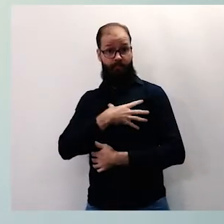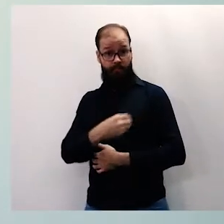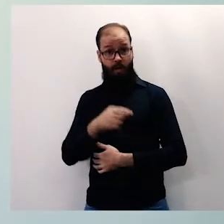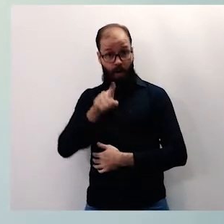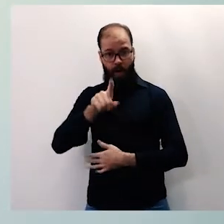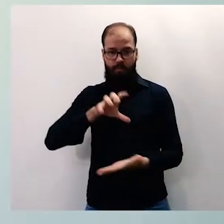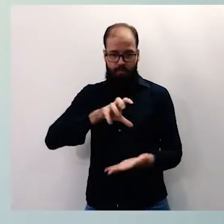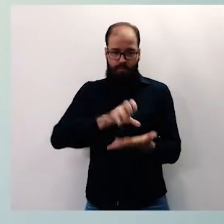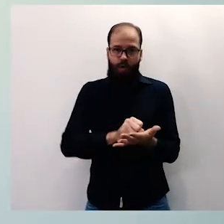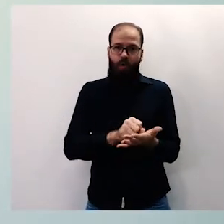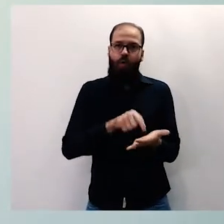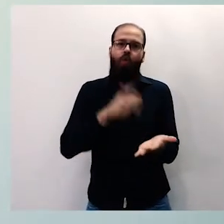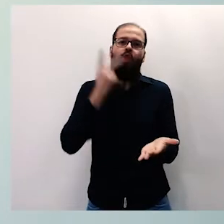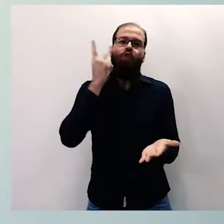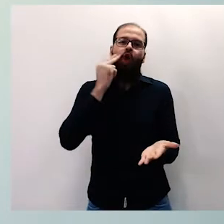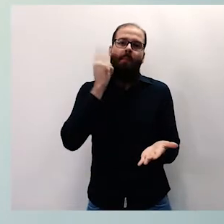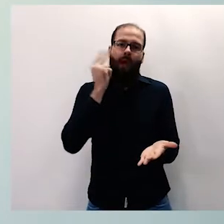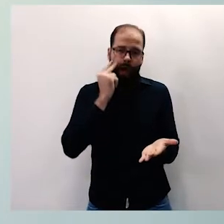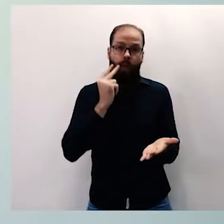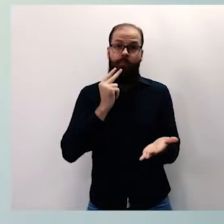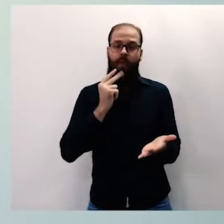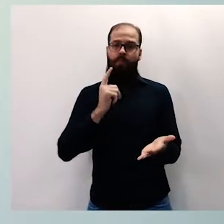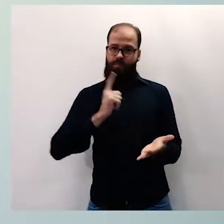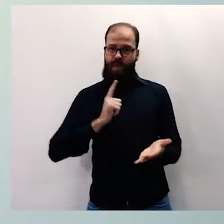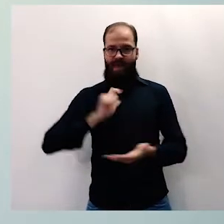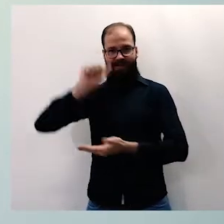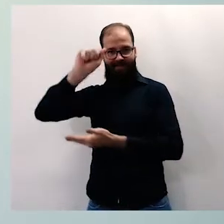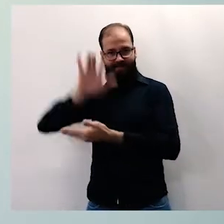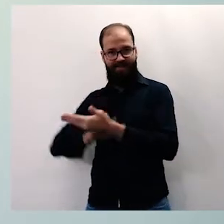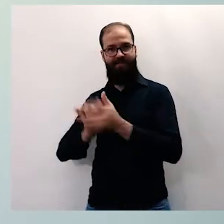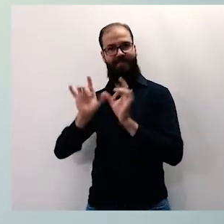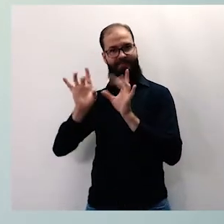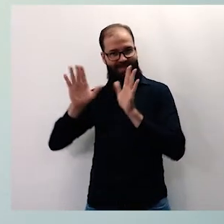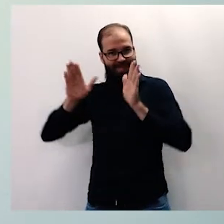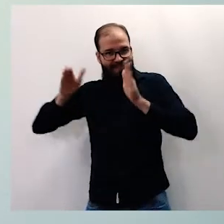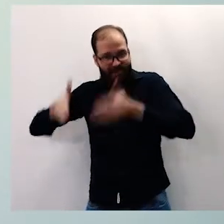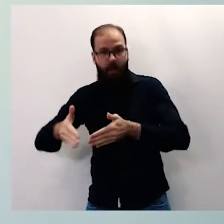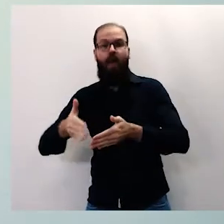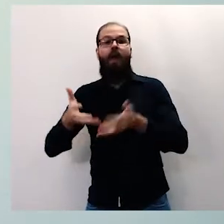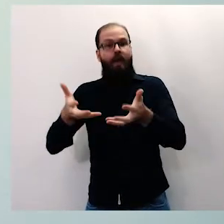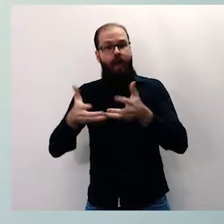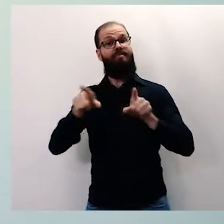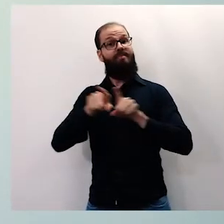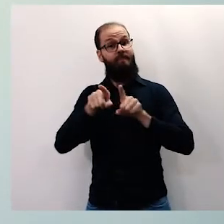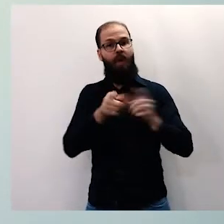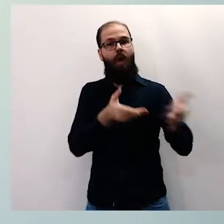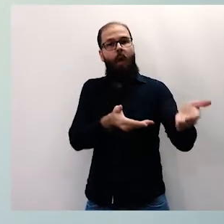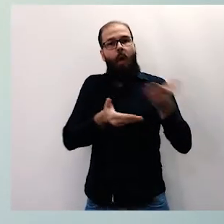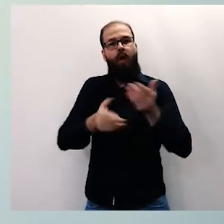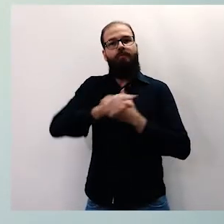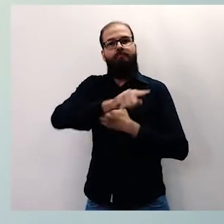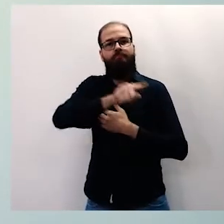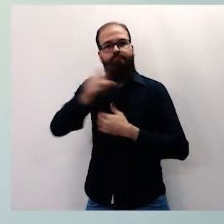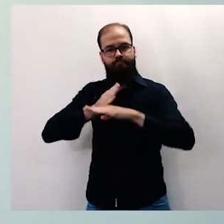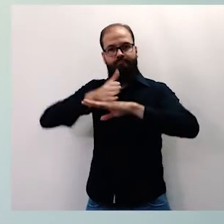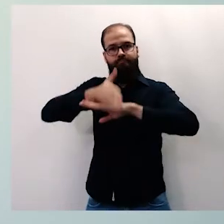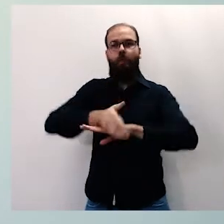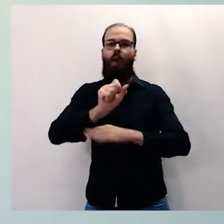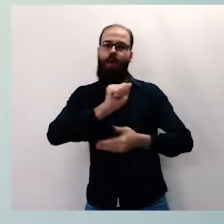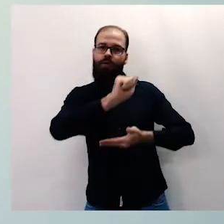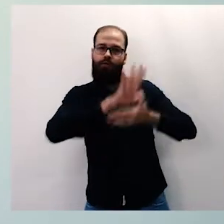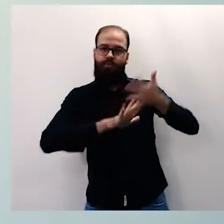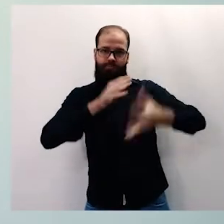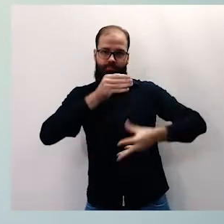de ensino comum, além destas atividades específicas, nós gostaríamos de convidá-los a percorrer também as atividades